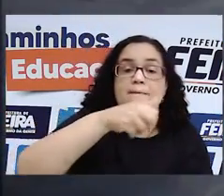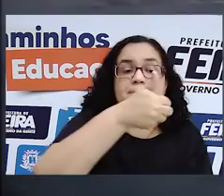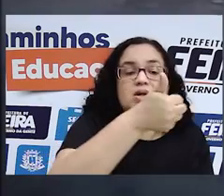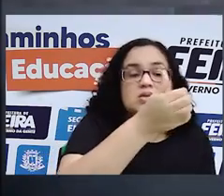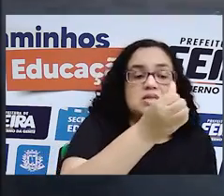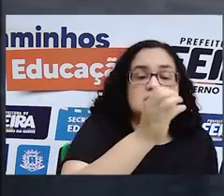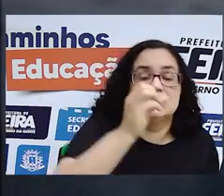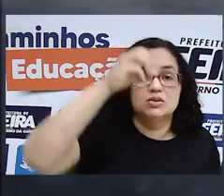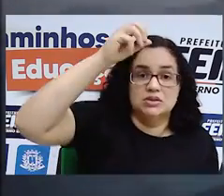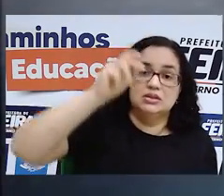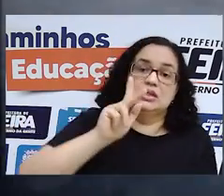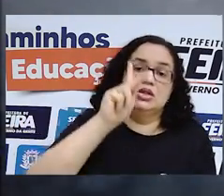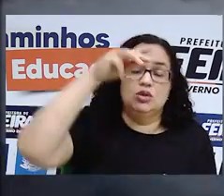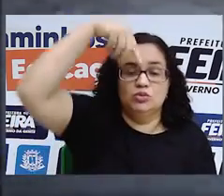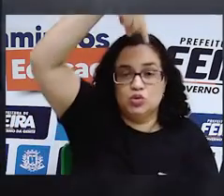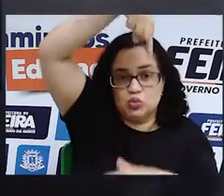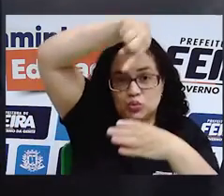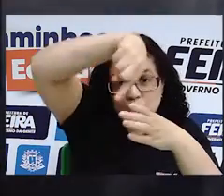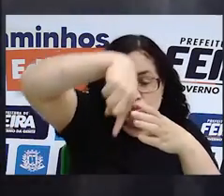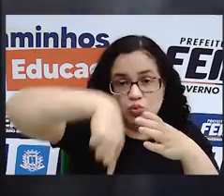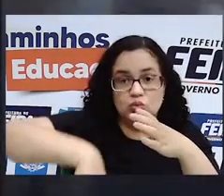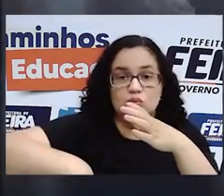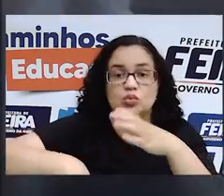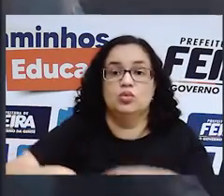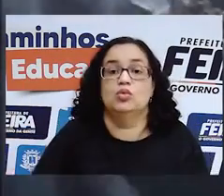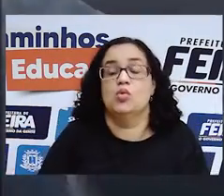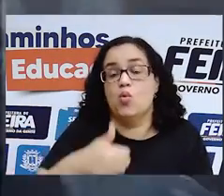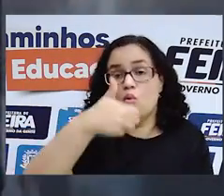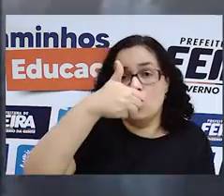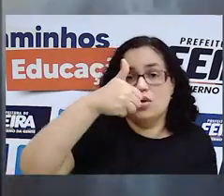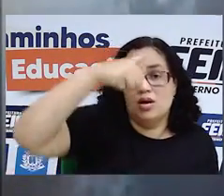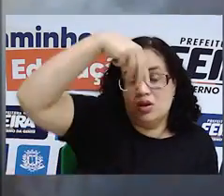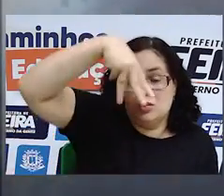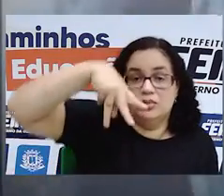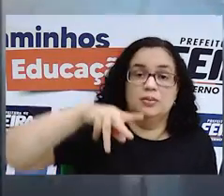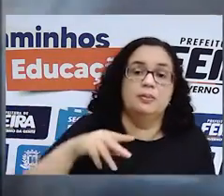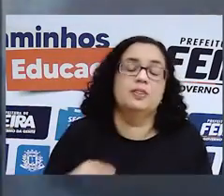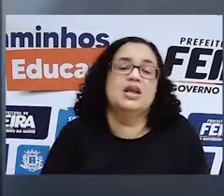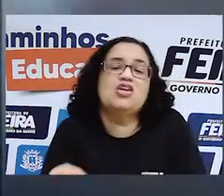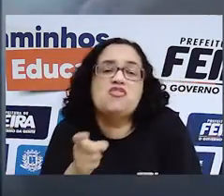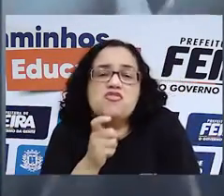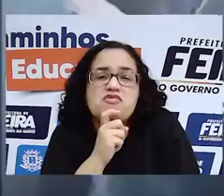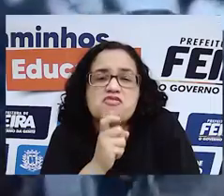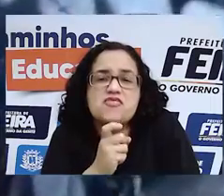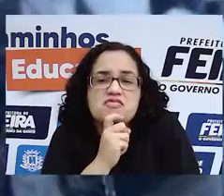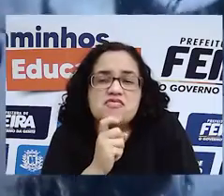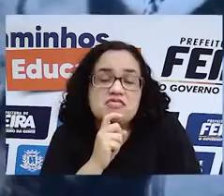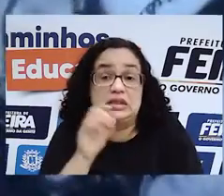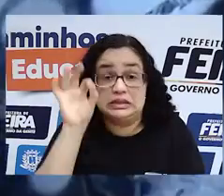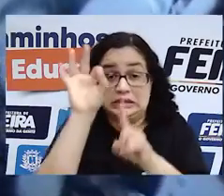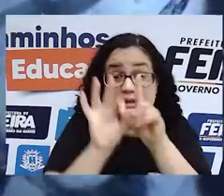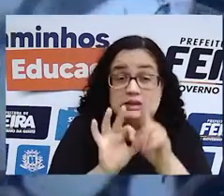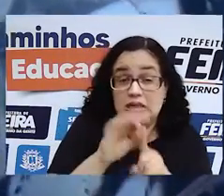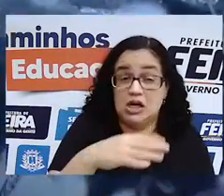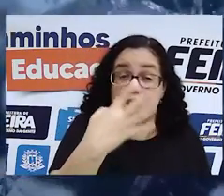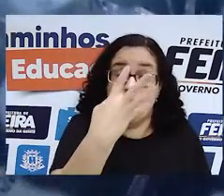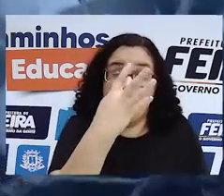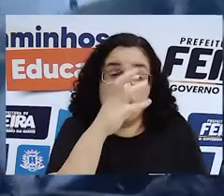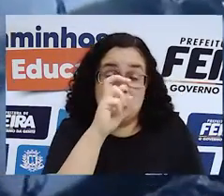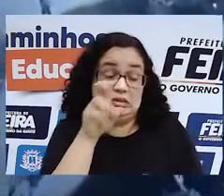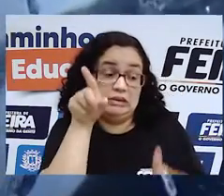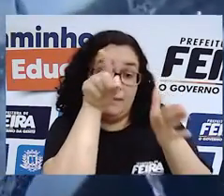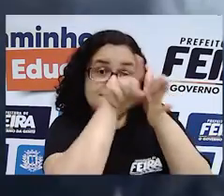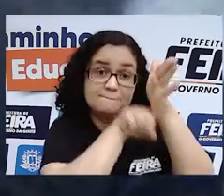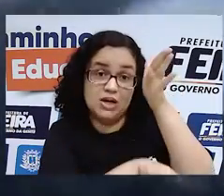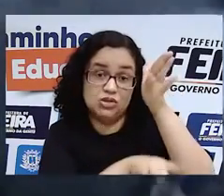quilômetros de comprimento e tem uma profundidade superior a 1,5 quilômetro. No inverno as temperaturas podem chegar aos 45